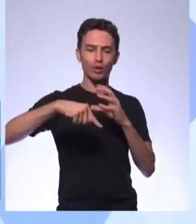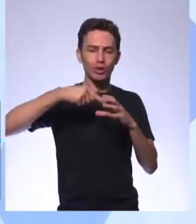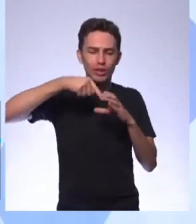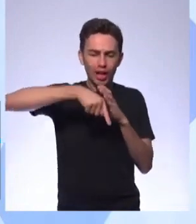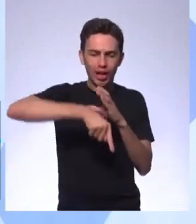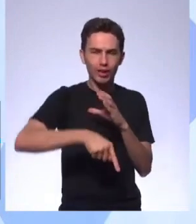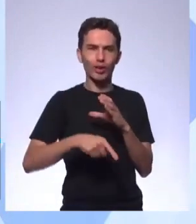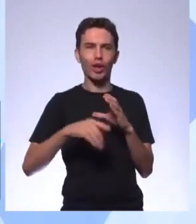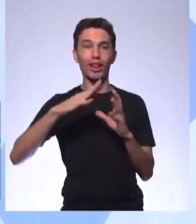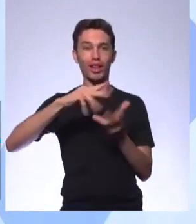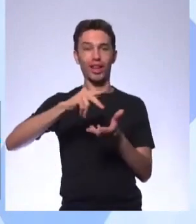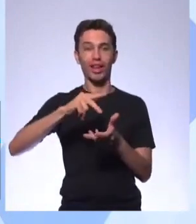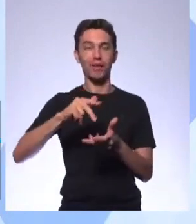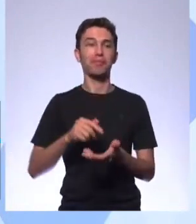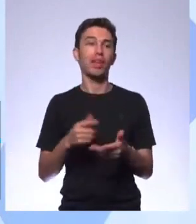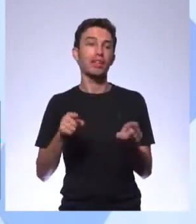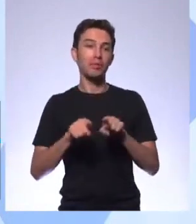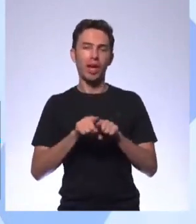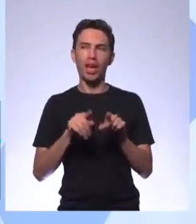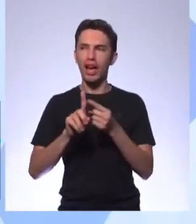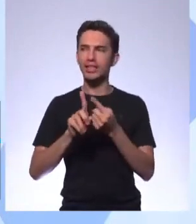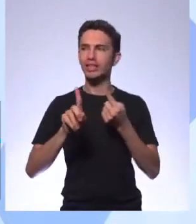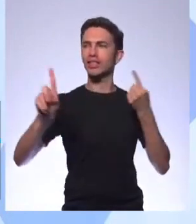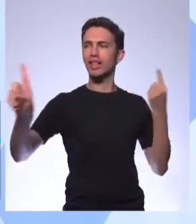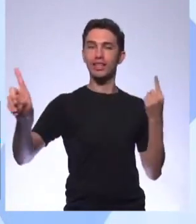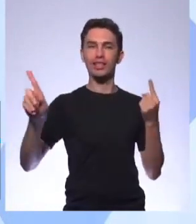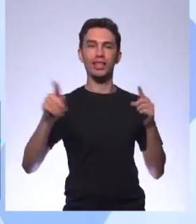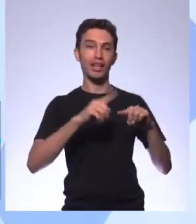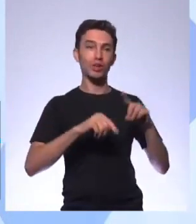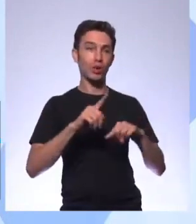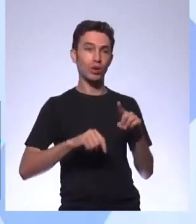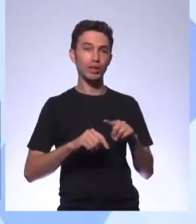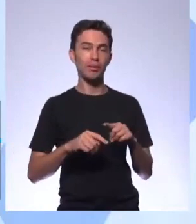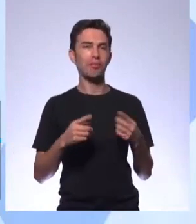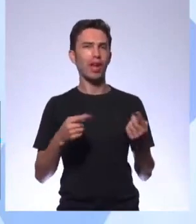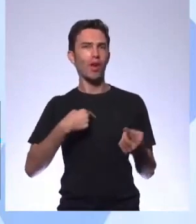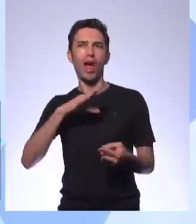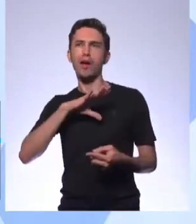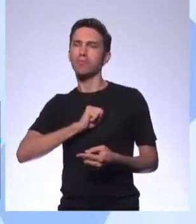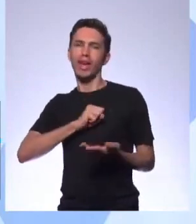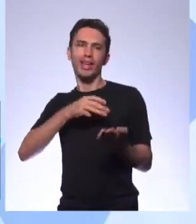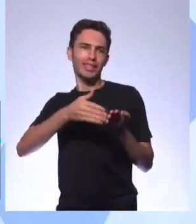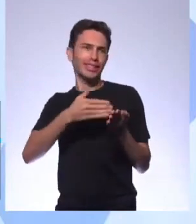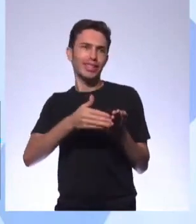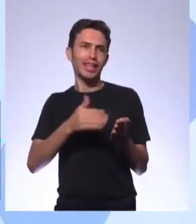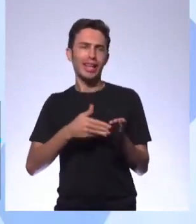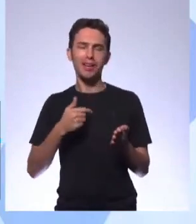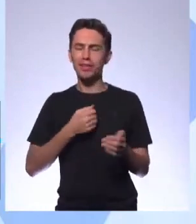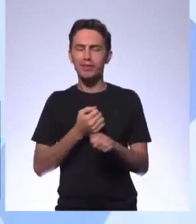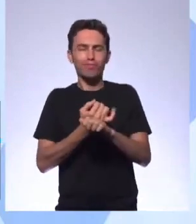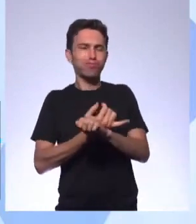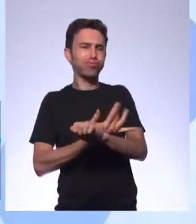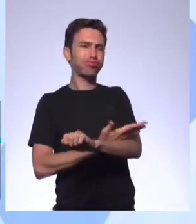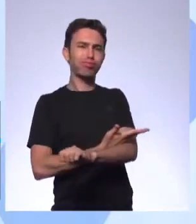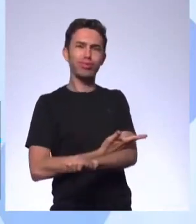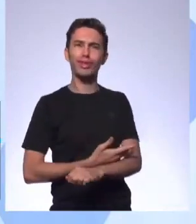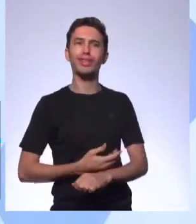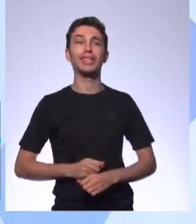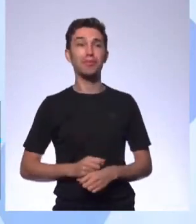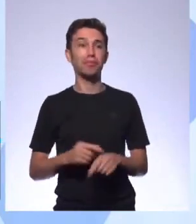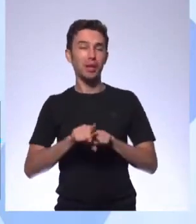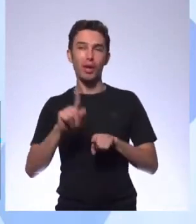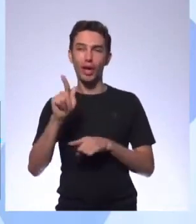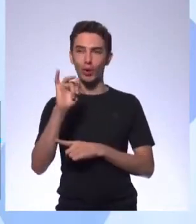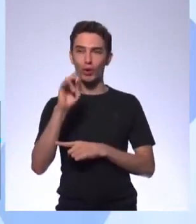diz outro livro, ela diz A Distância das Coisas. A Adriana diz esse livro, ela fala, amei esse livro, me emocionou muito. O Guilherme